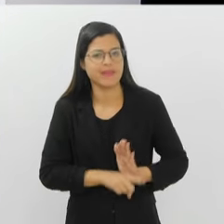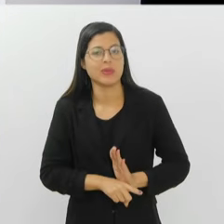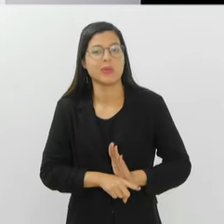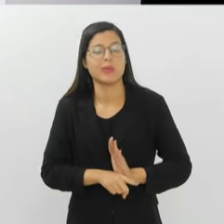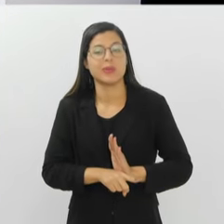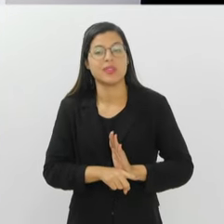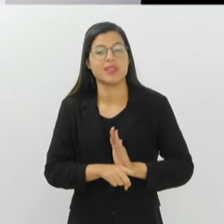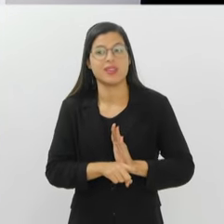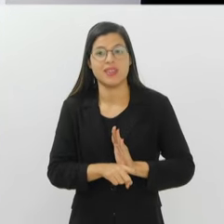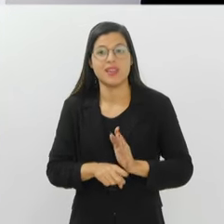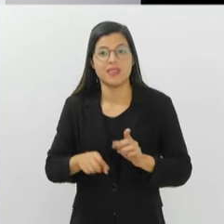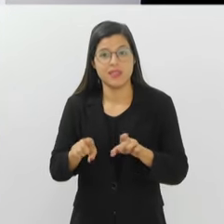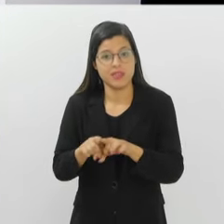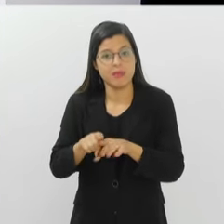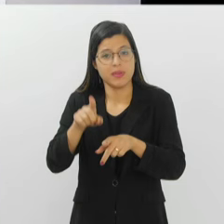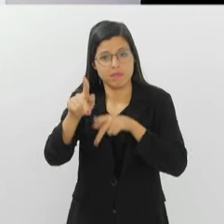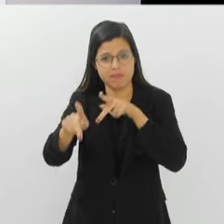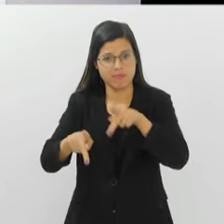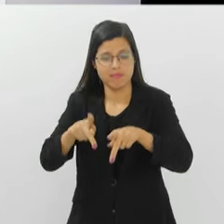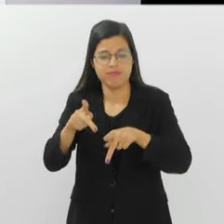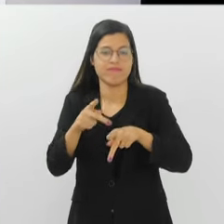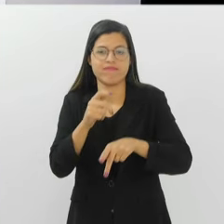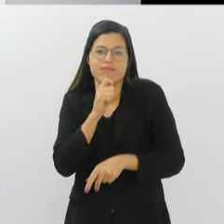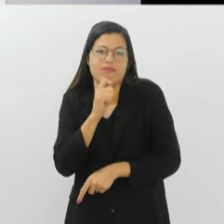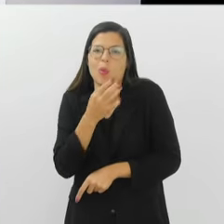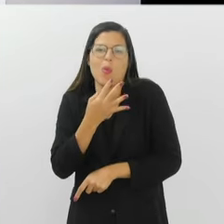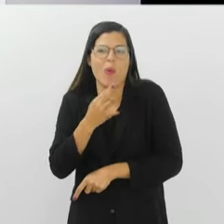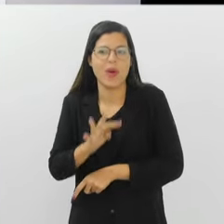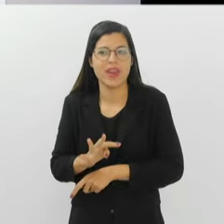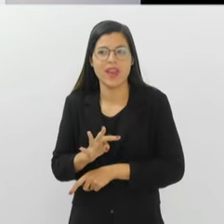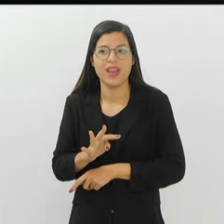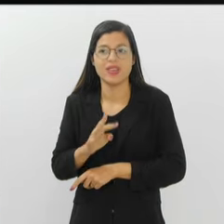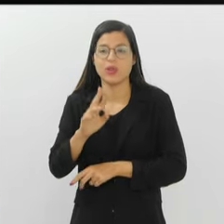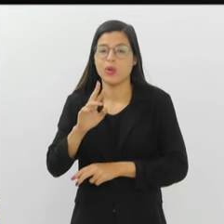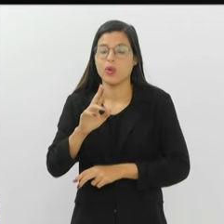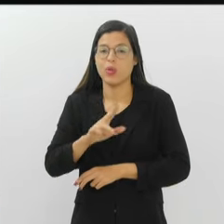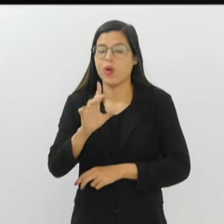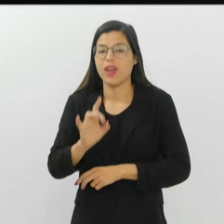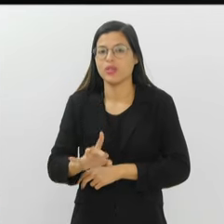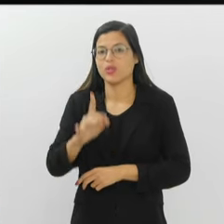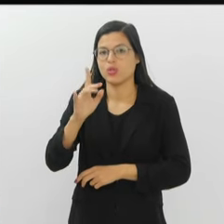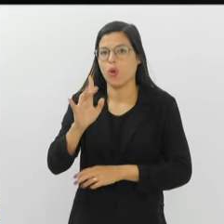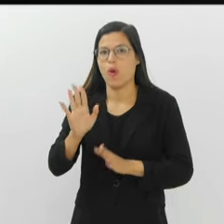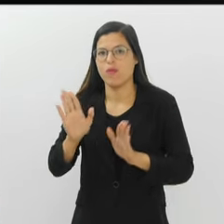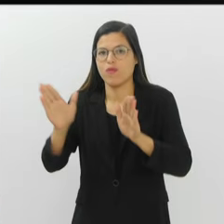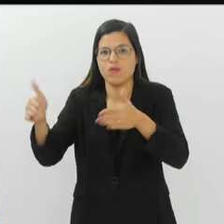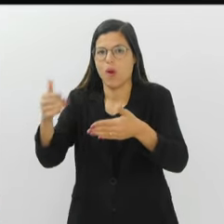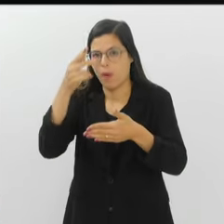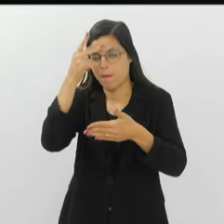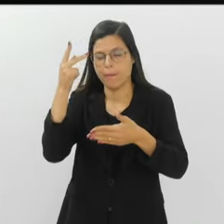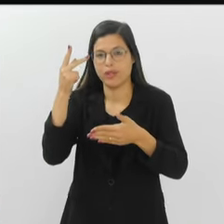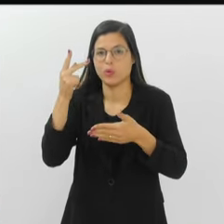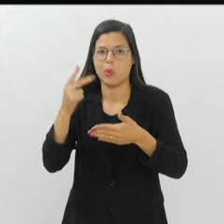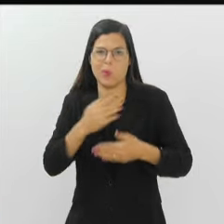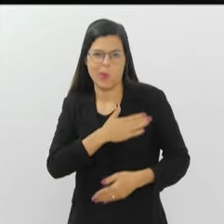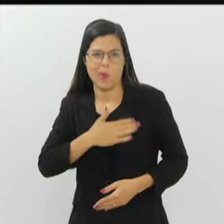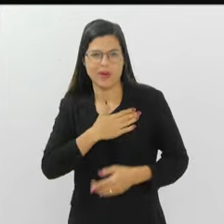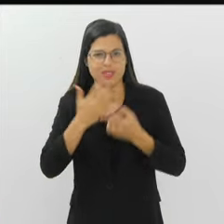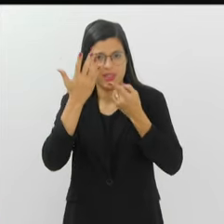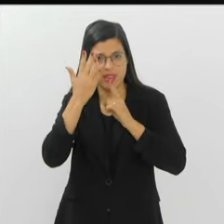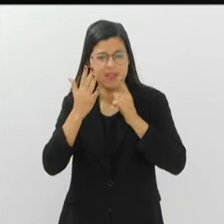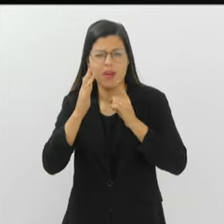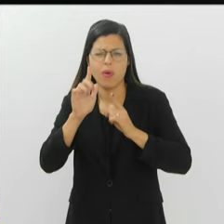até para o público que ainda não te conhece, que o nosso programa não é só direto para as pessoas que gostam de Carnaval, é o público em geral.